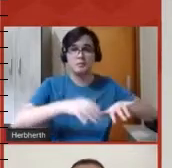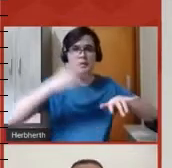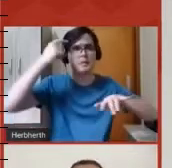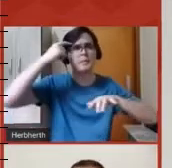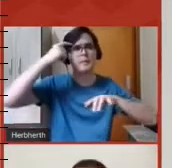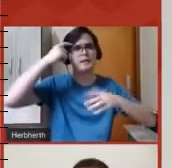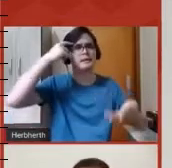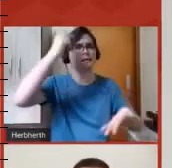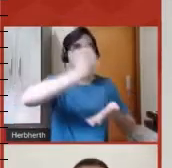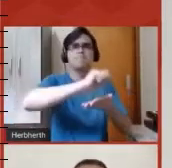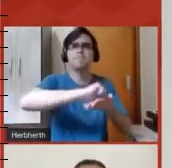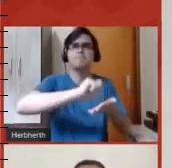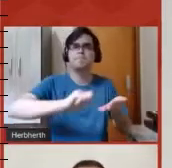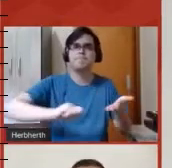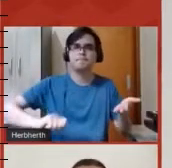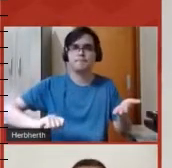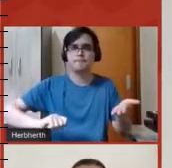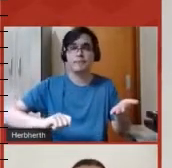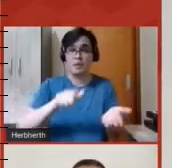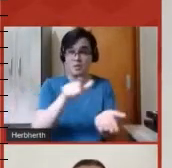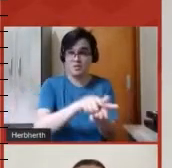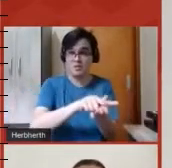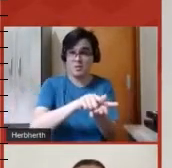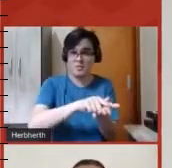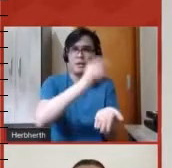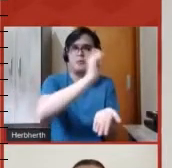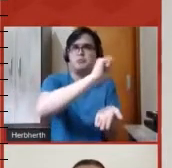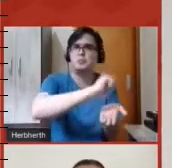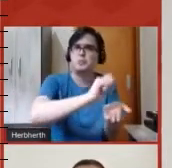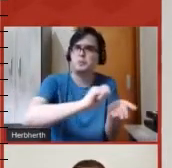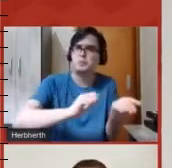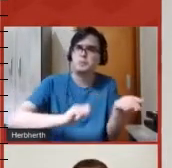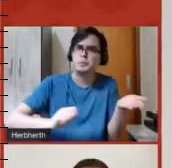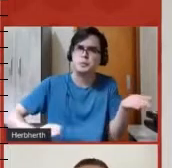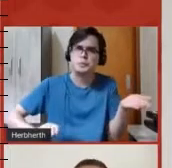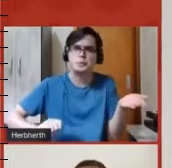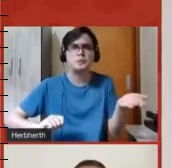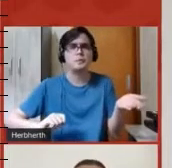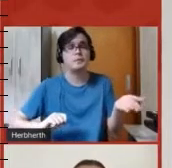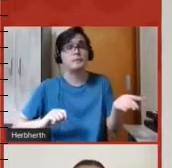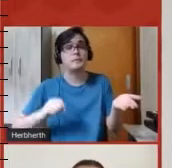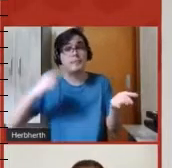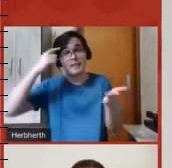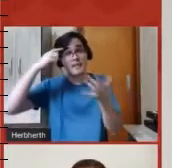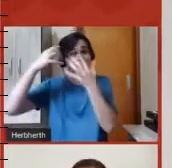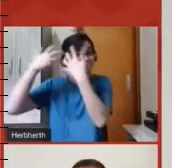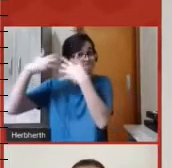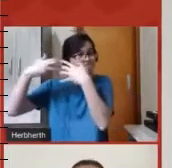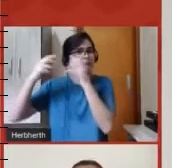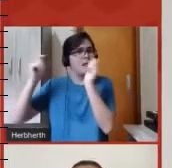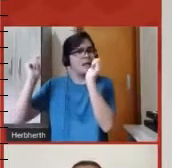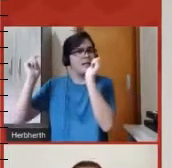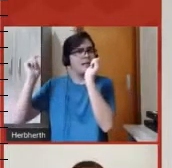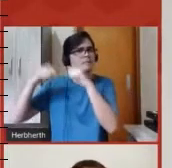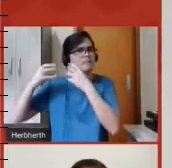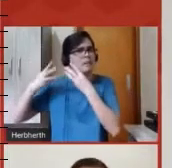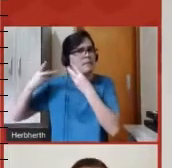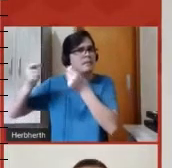que ele está tendo, colocar isso no papel e desenvolver essa habilidade da escrita, da escrita